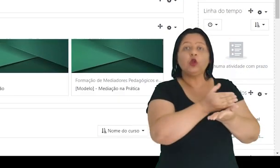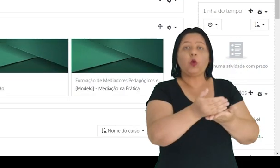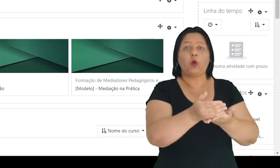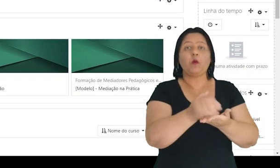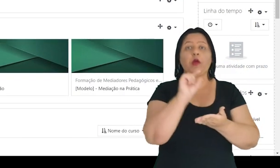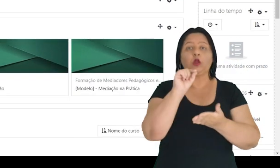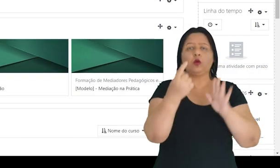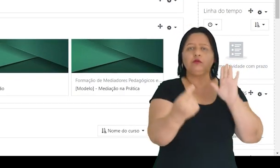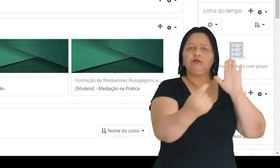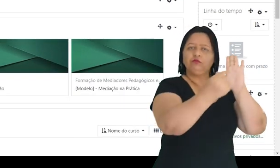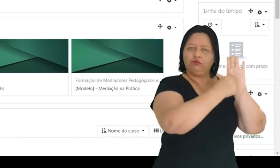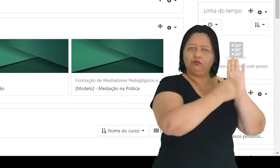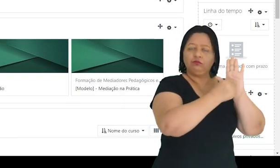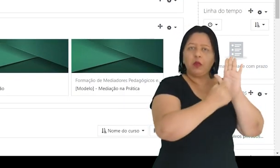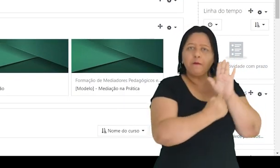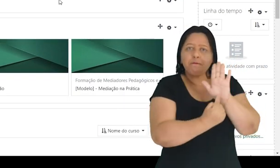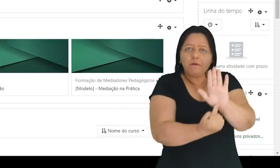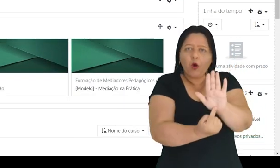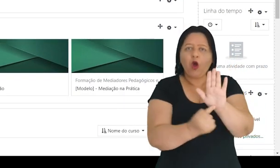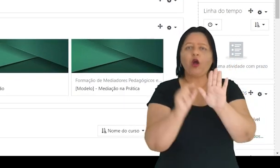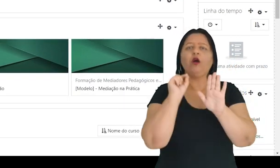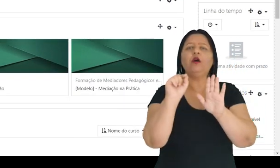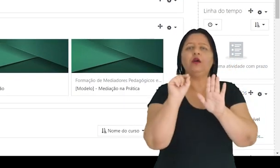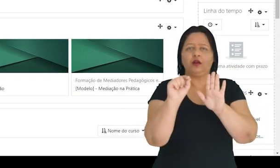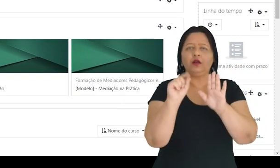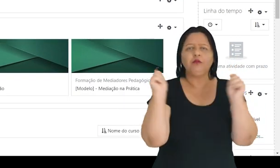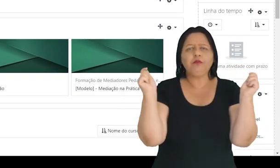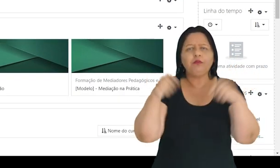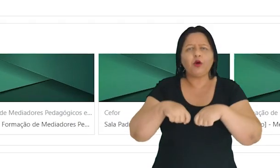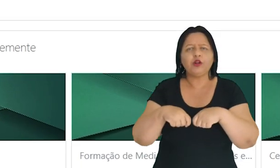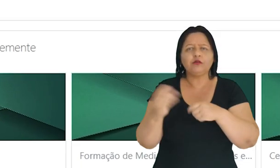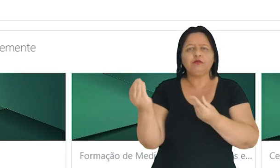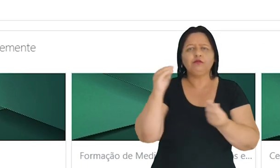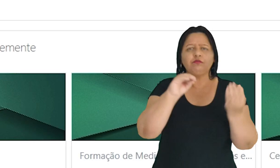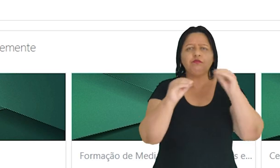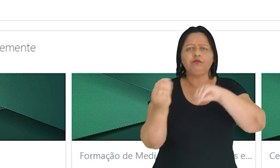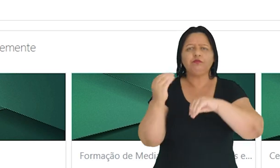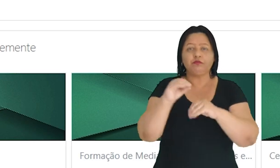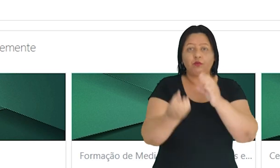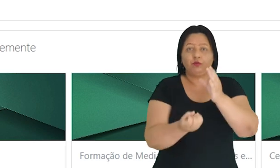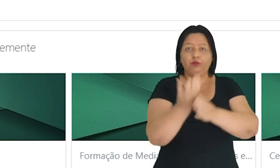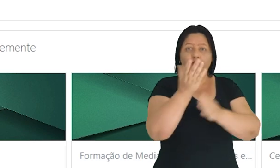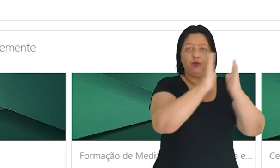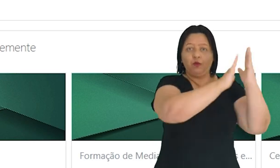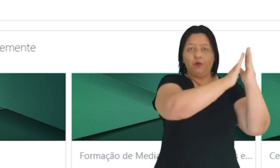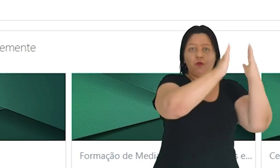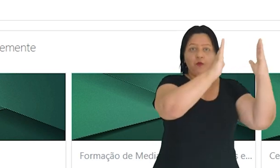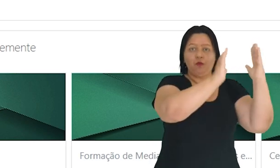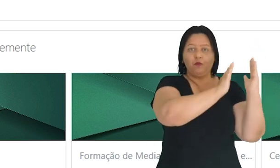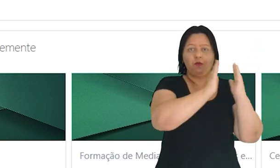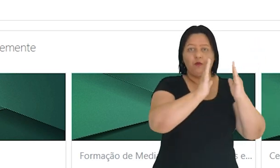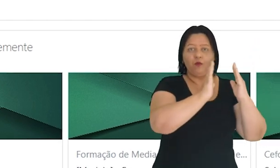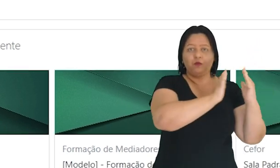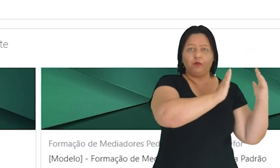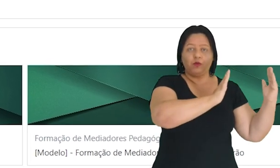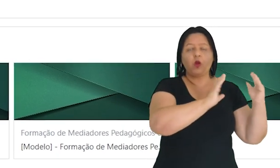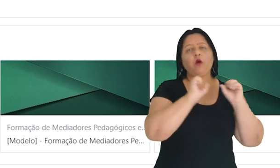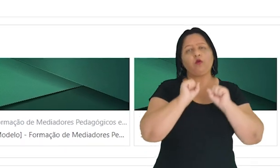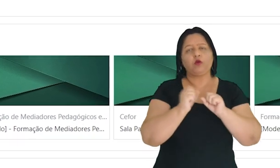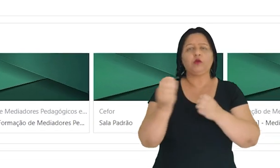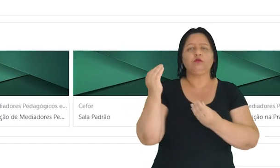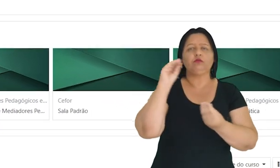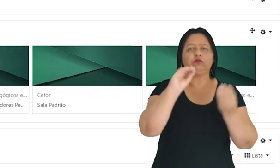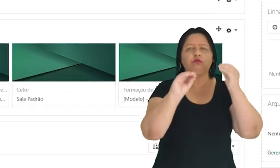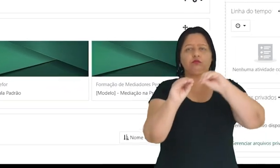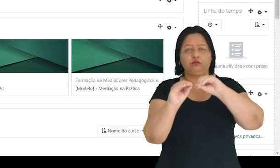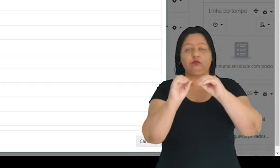E aí, quando você clica nesse botão, aparece então a possibilidade de adicionar um bloco. Aqui você